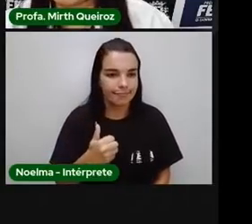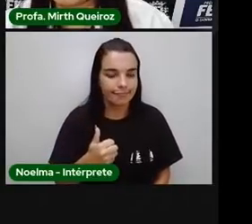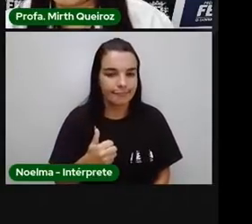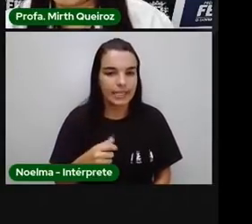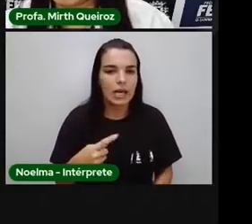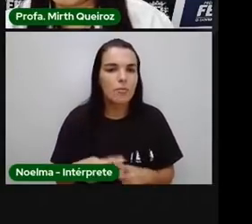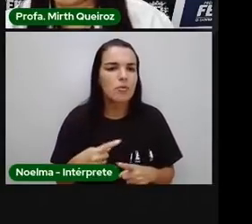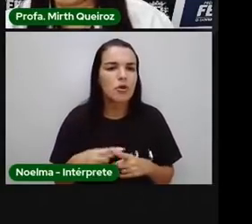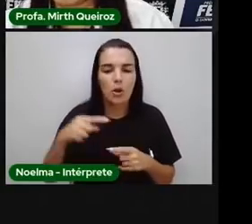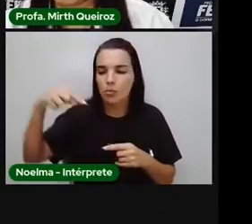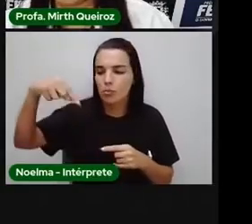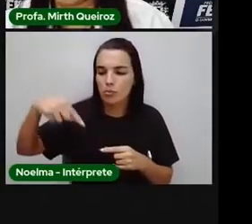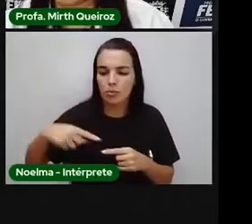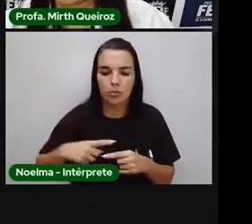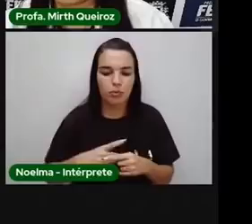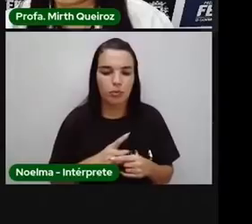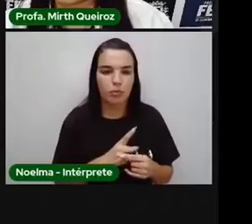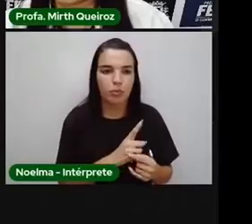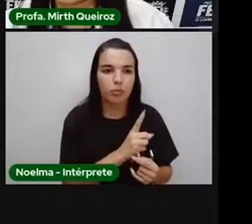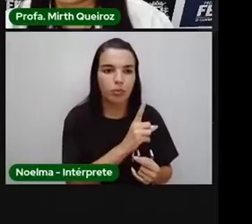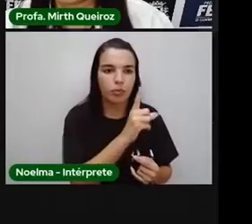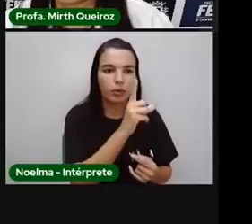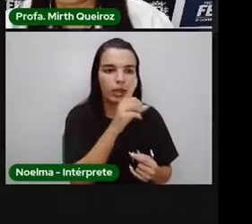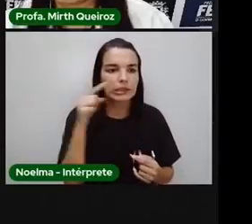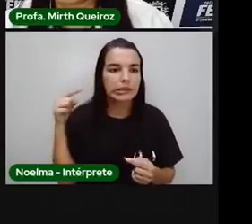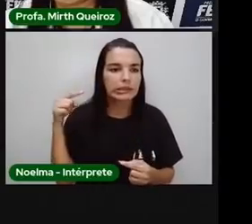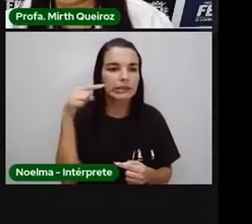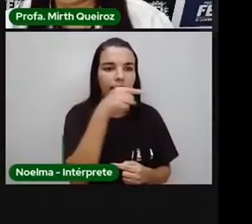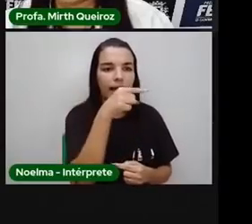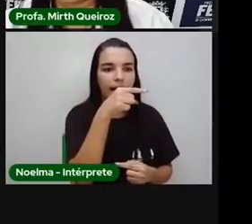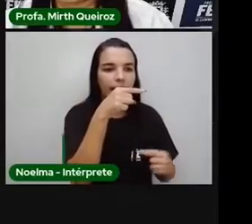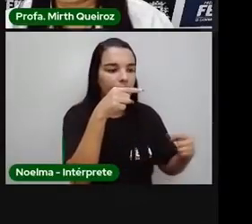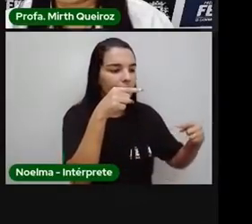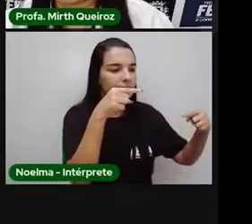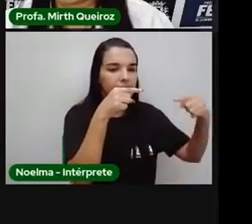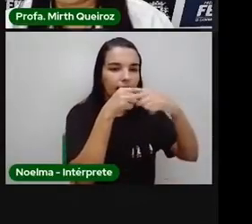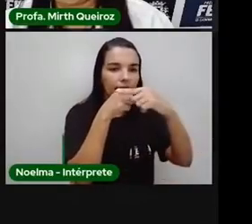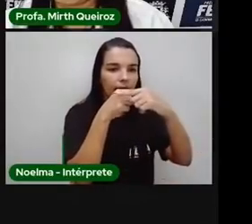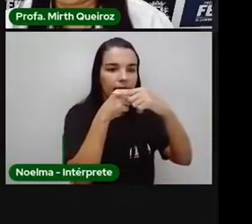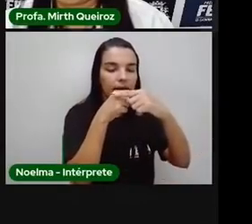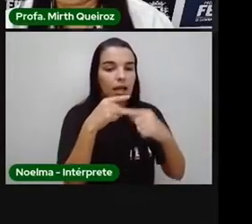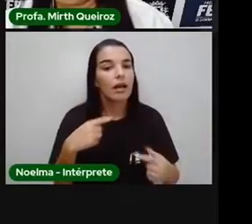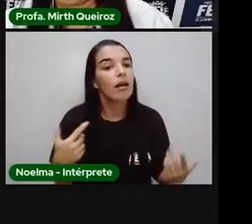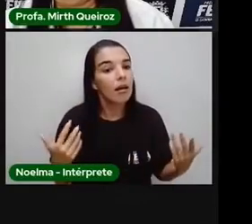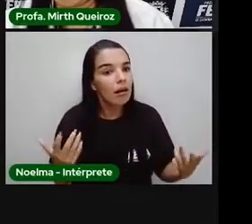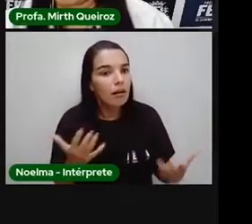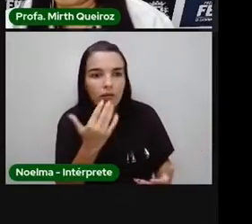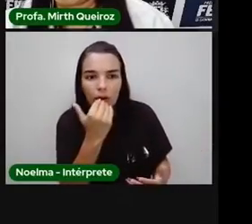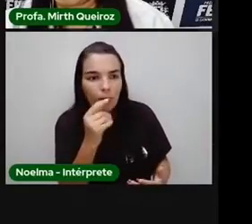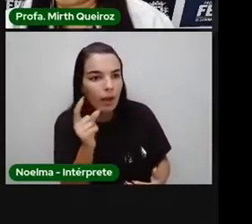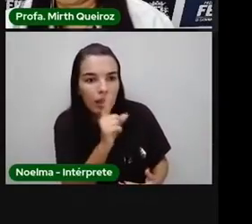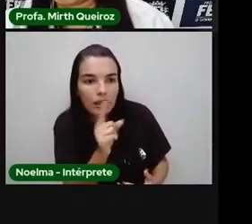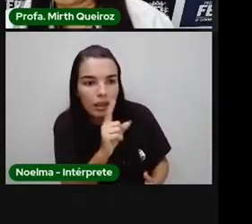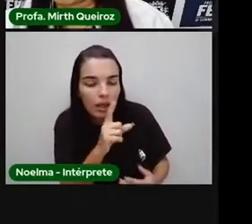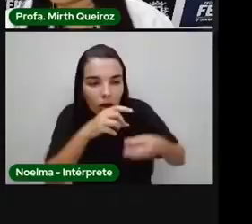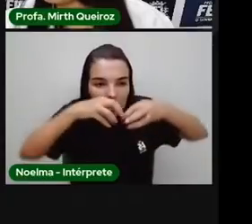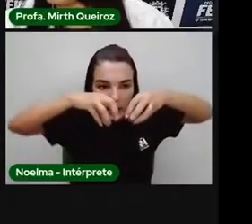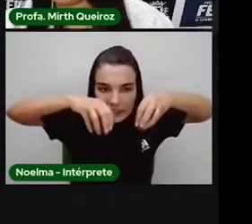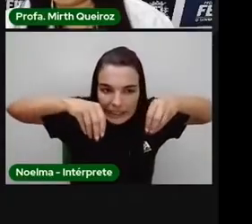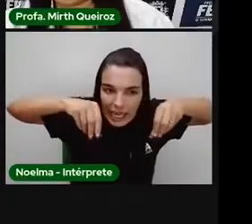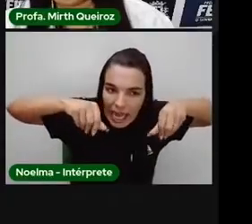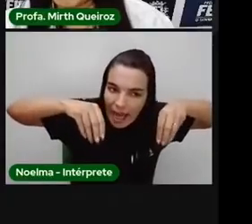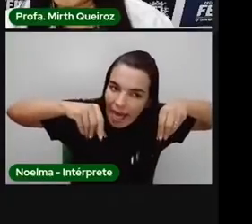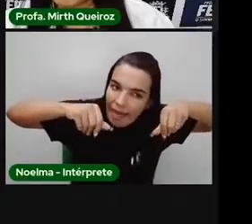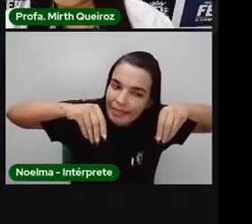essa setinha aí ligando os decompositores com os produtores? Os decompositores não vão comer? Aqui, as plantas?